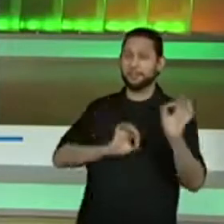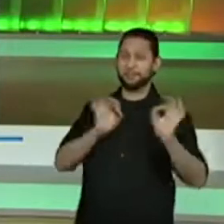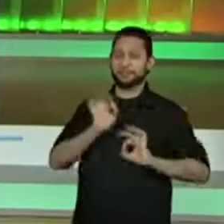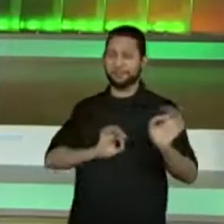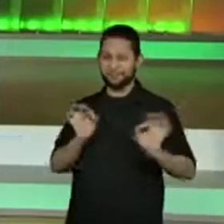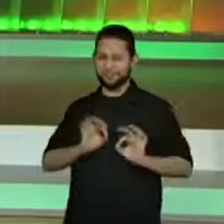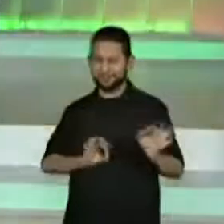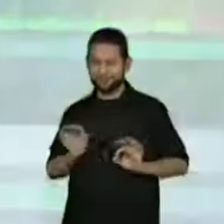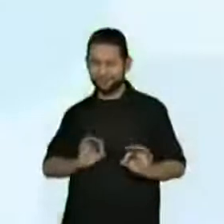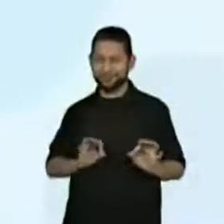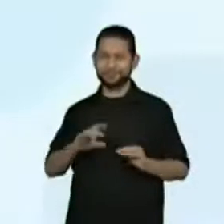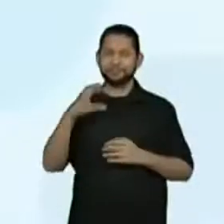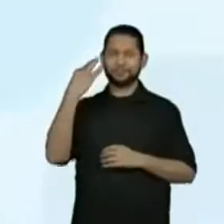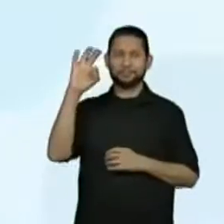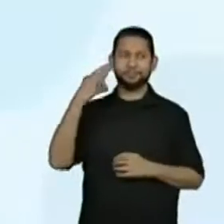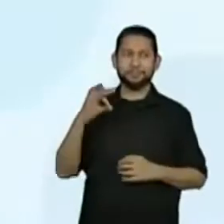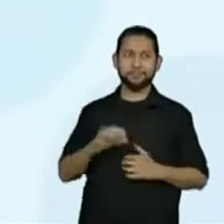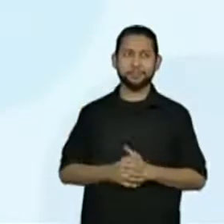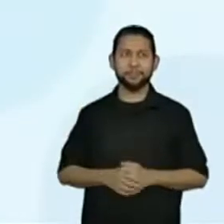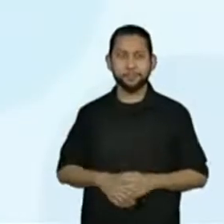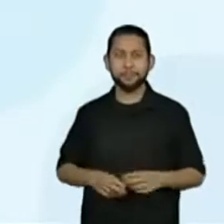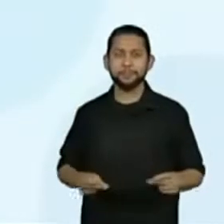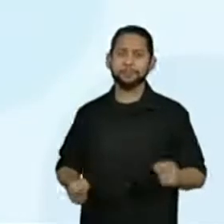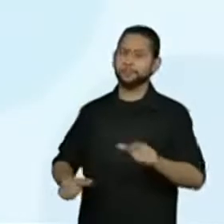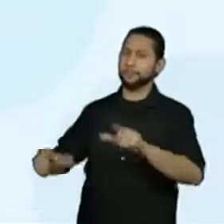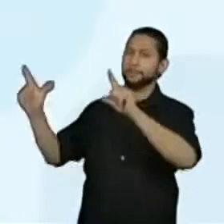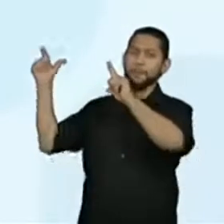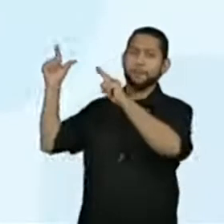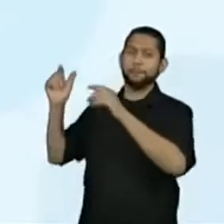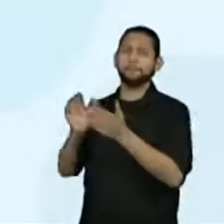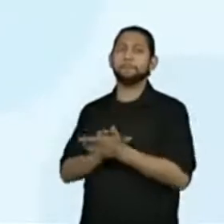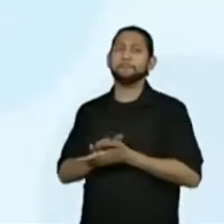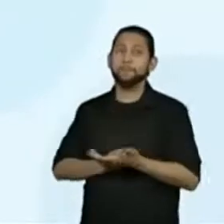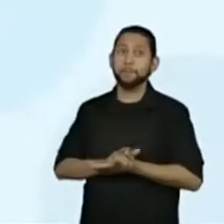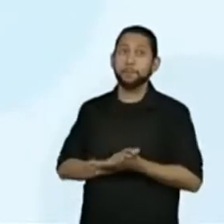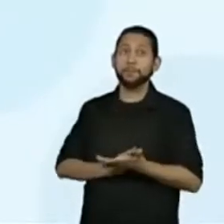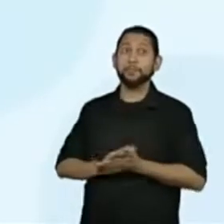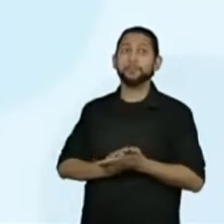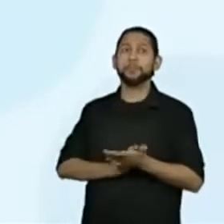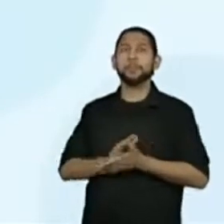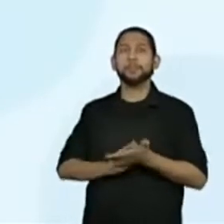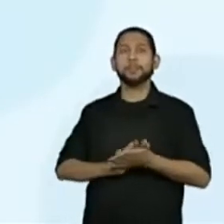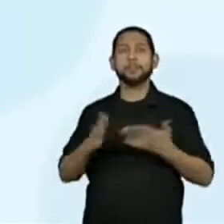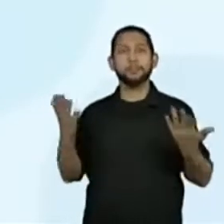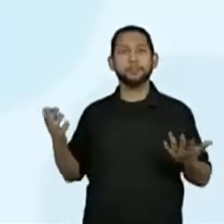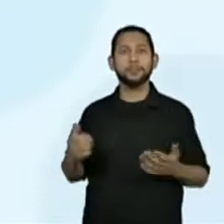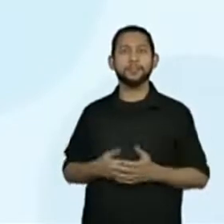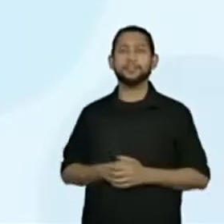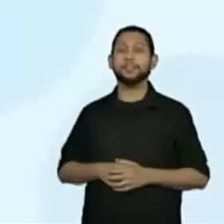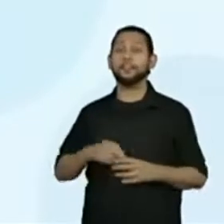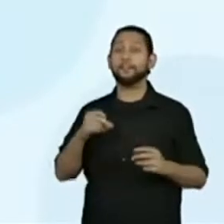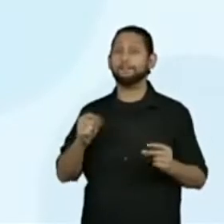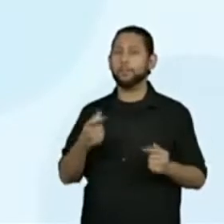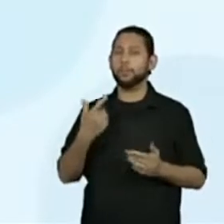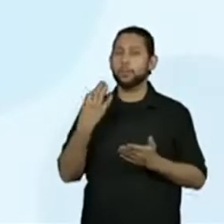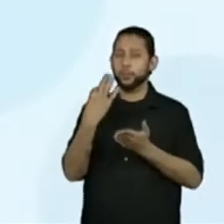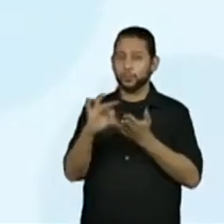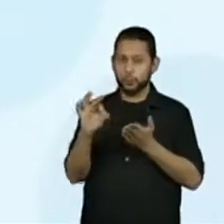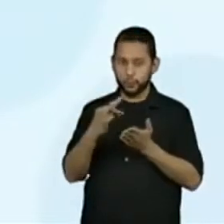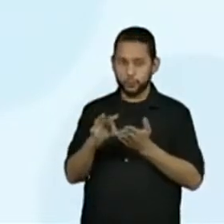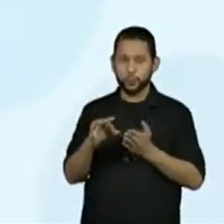os detalhes. Carta na tela. Tadinha da Regiane. Vamos parar de humilhar. Vamos começar a corrigir.